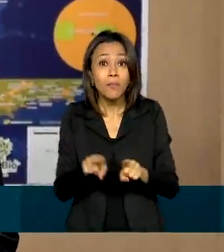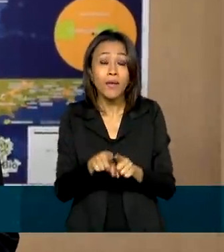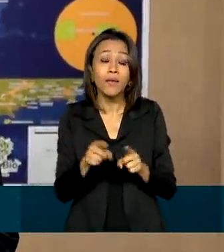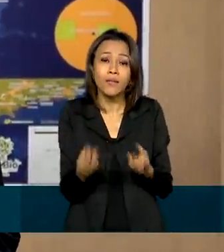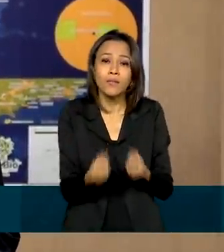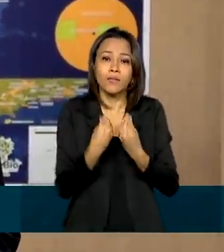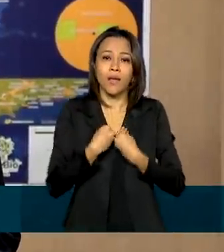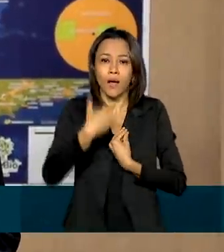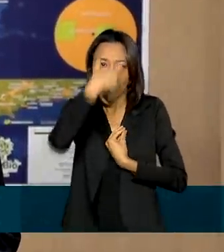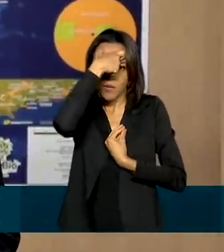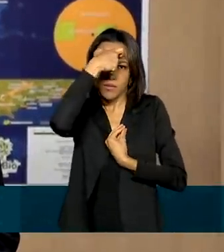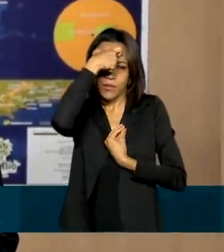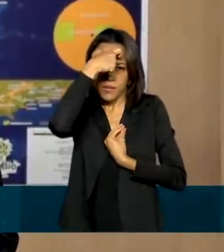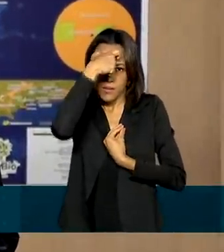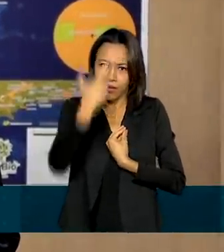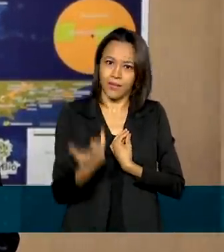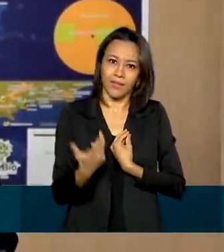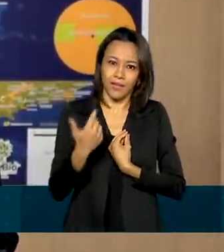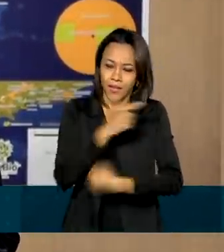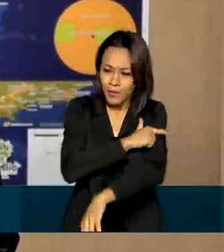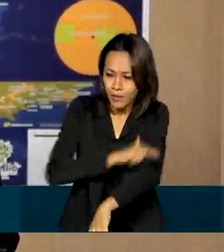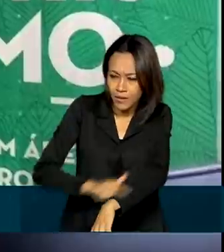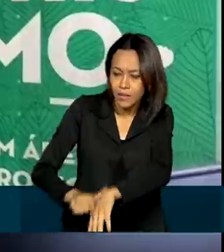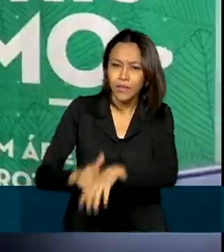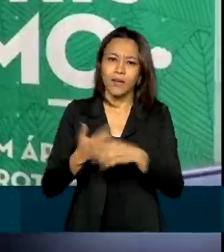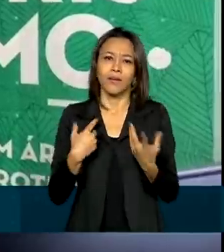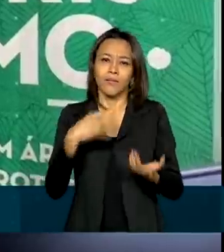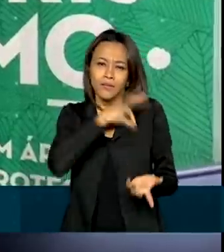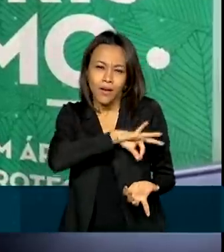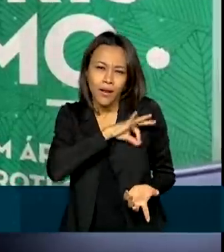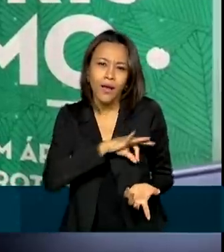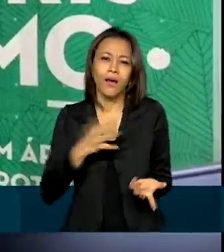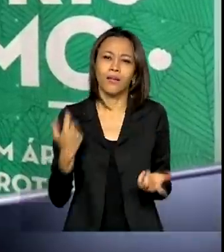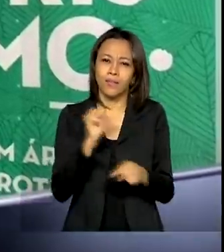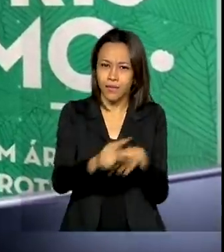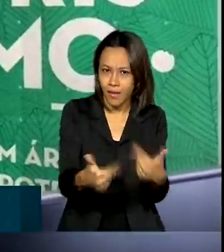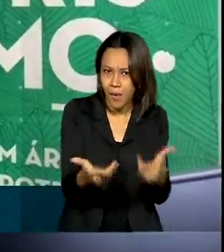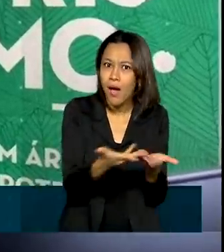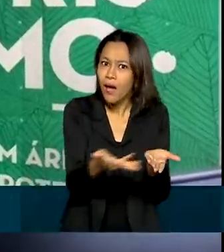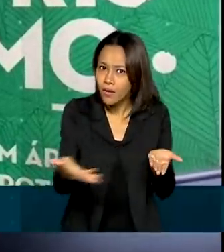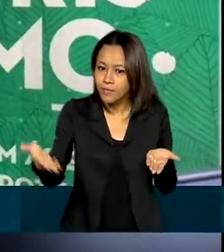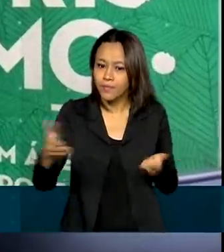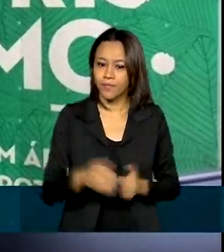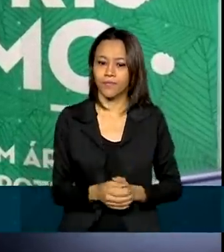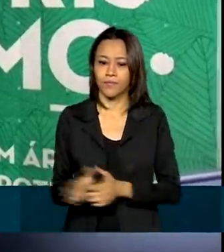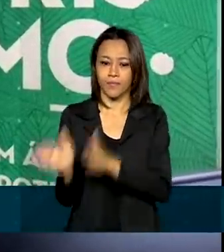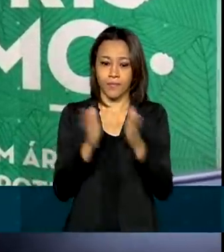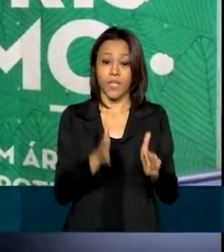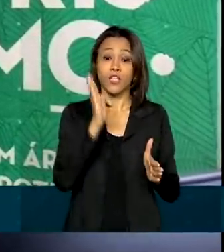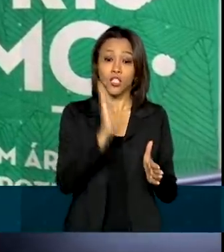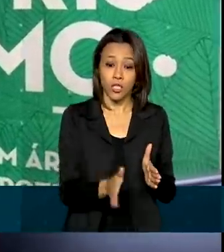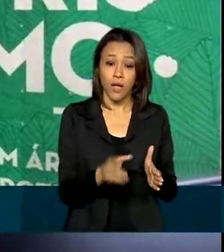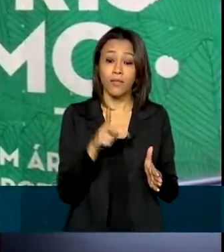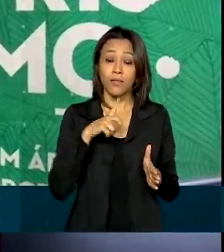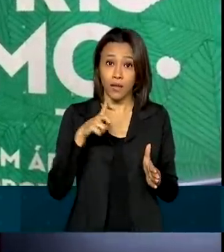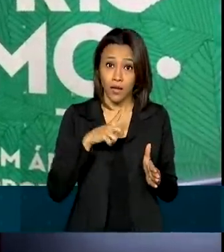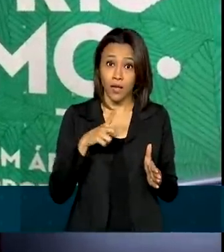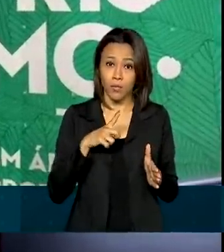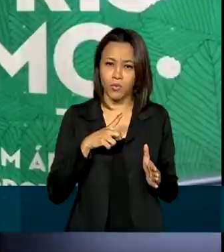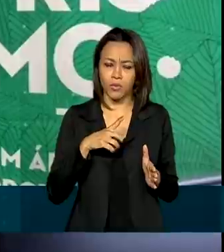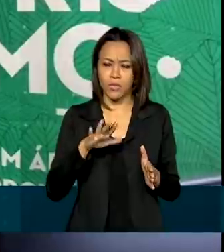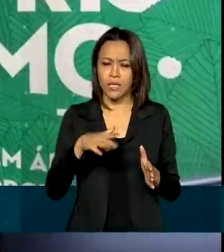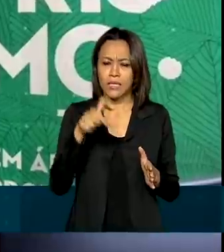ambiental, educação ambiental, emprego e renda. Já são 3.500 quilômetros sinalizados, com